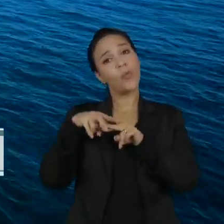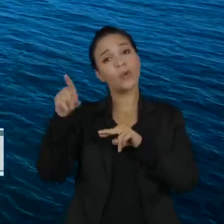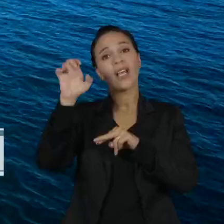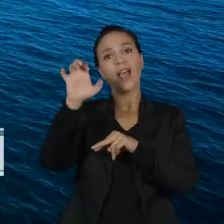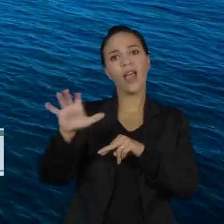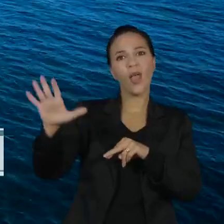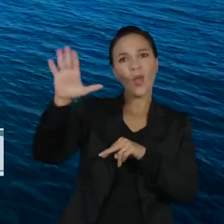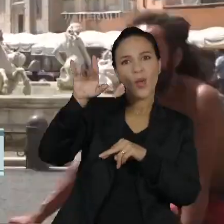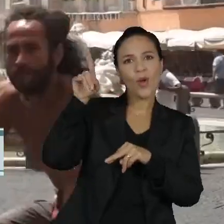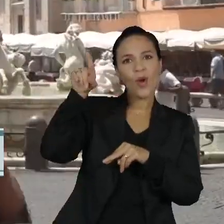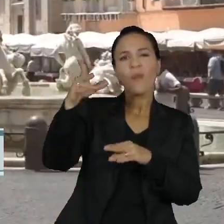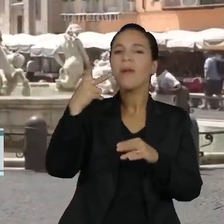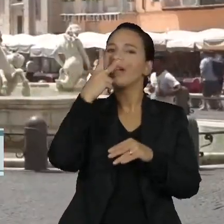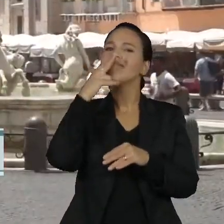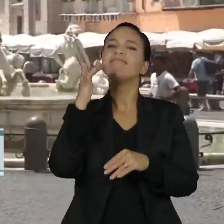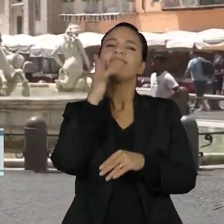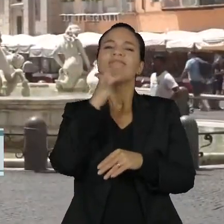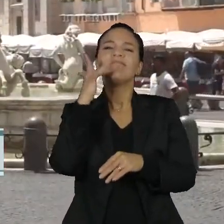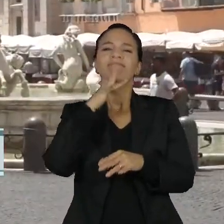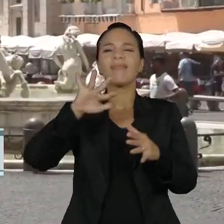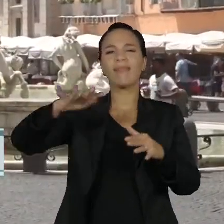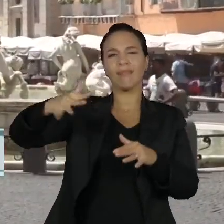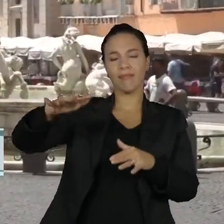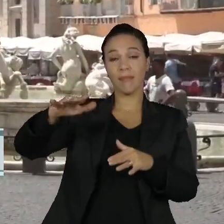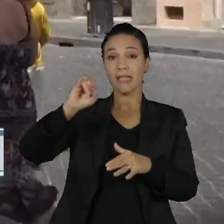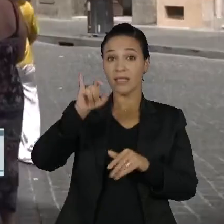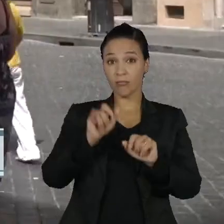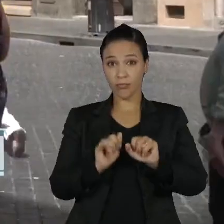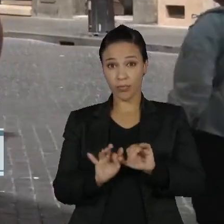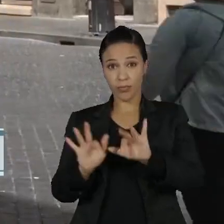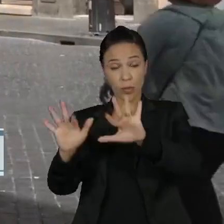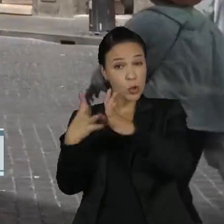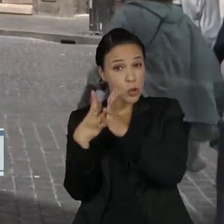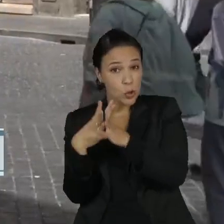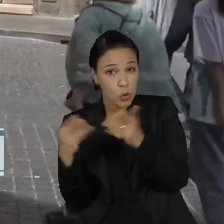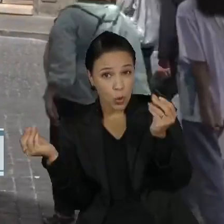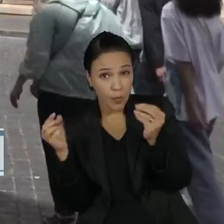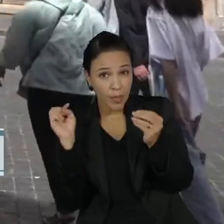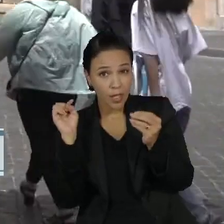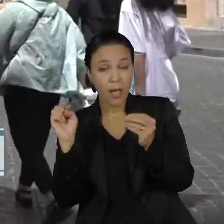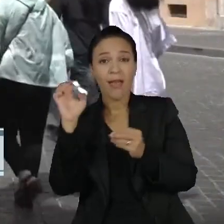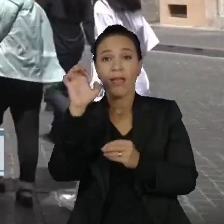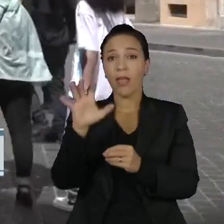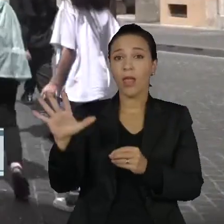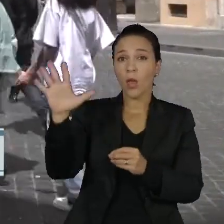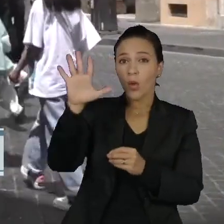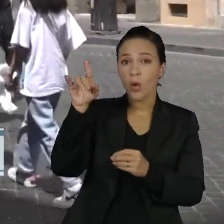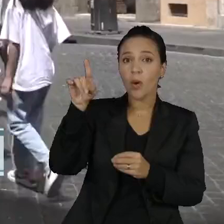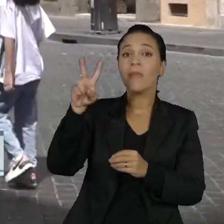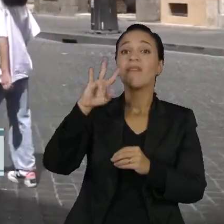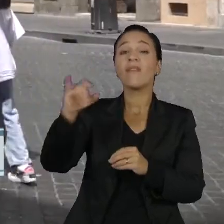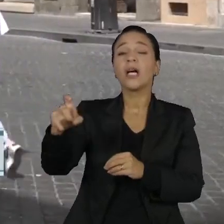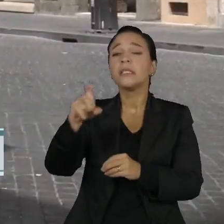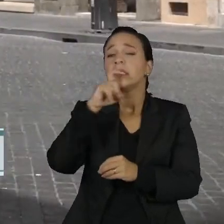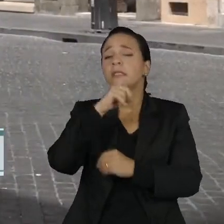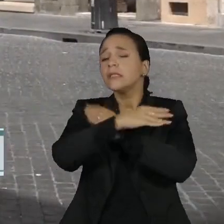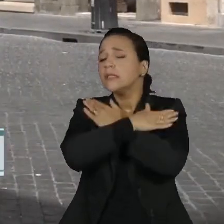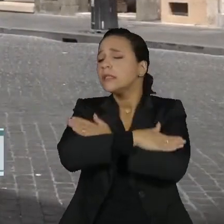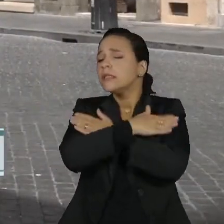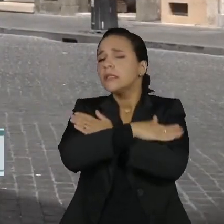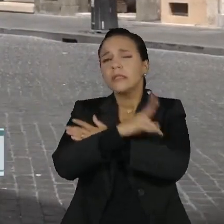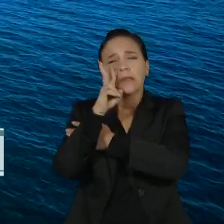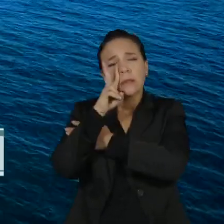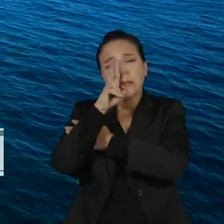Europa Ocidental mais ameno. Se essa corrente marítima desaparecer, parte da Europa Ocidental terá invernos extremamente